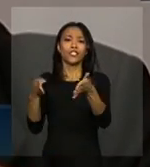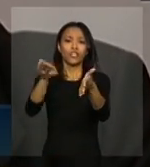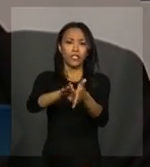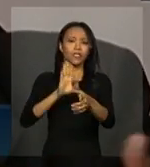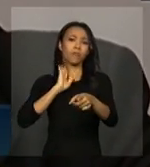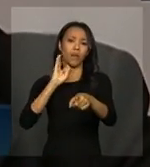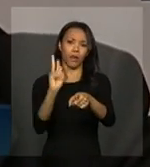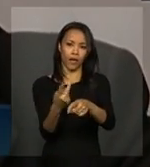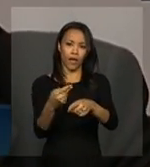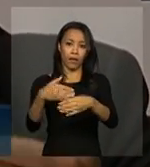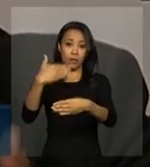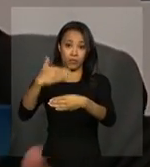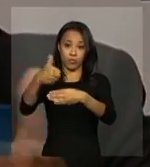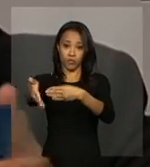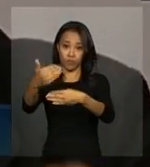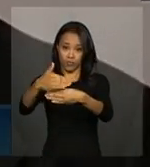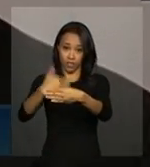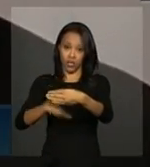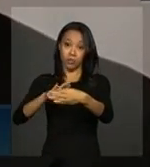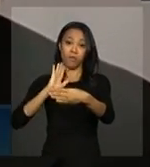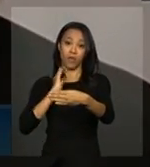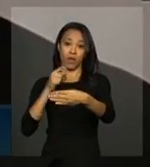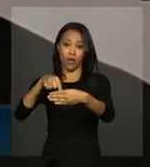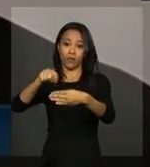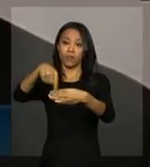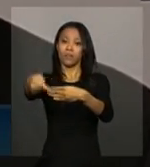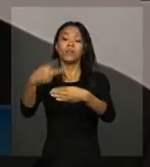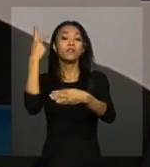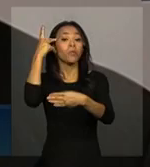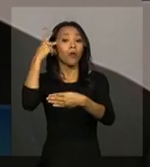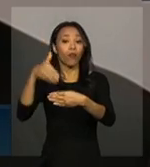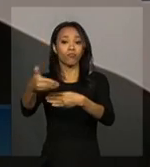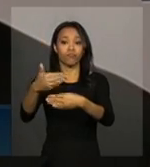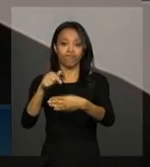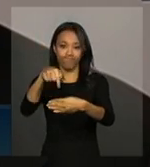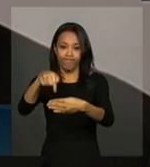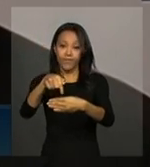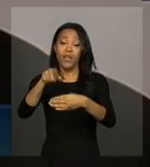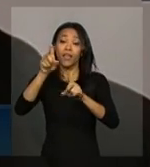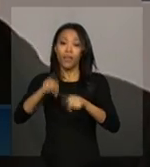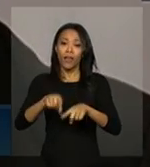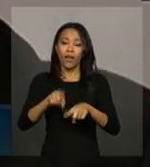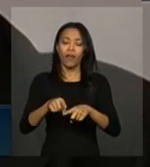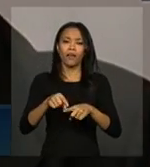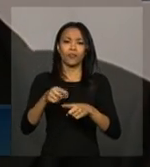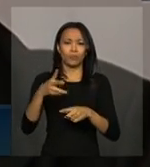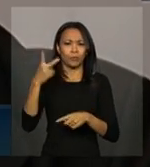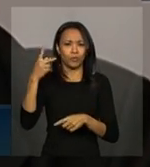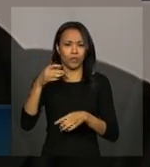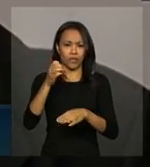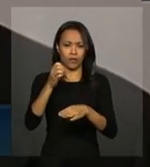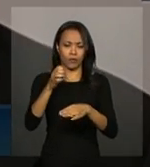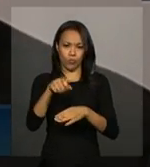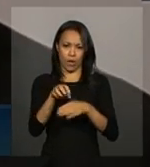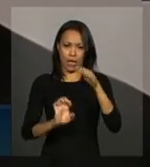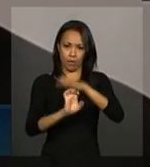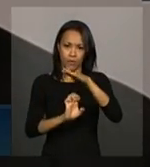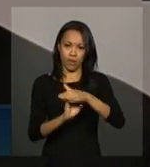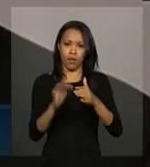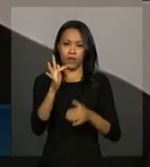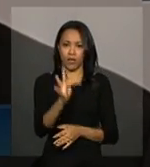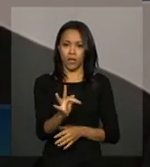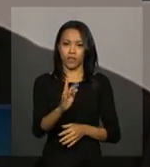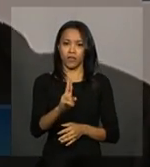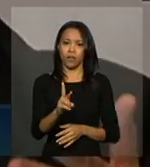divisa com São Paulo, Minas, que é, vamos dizer, um dos estados que Furnas tem o seu